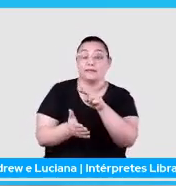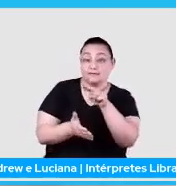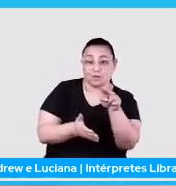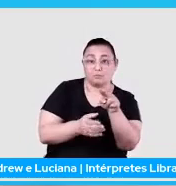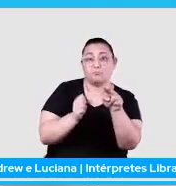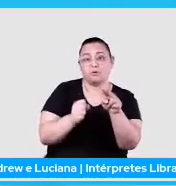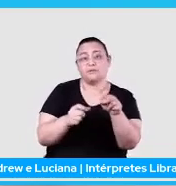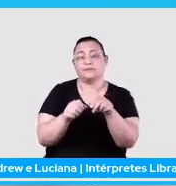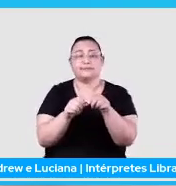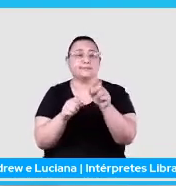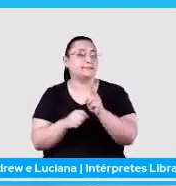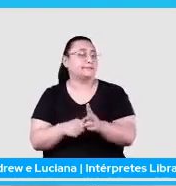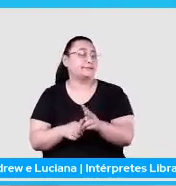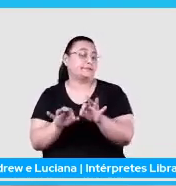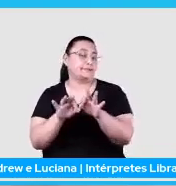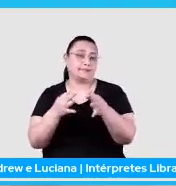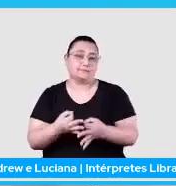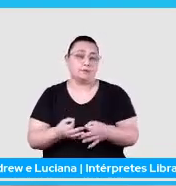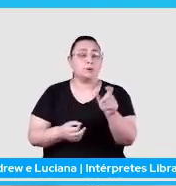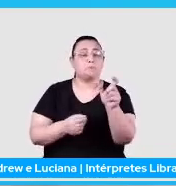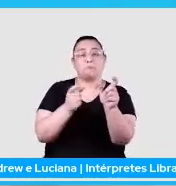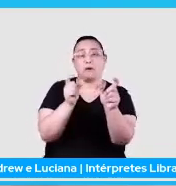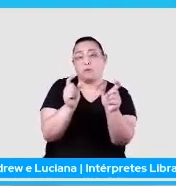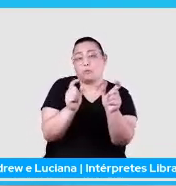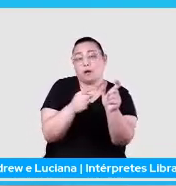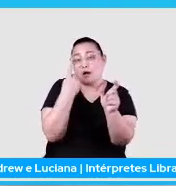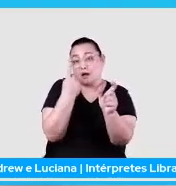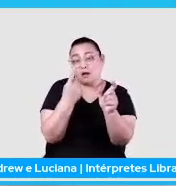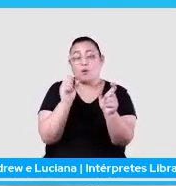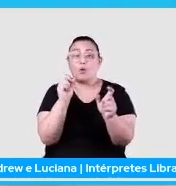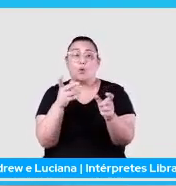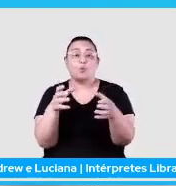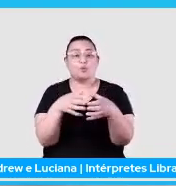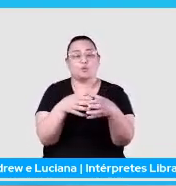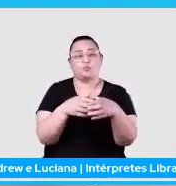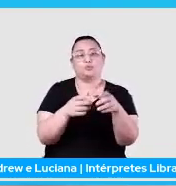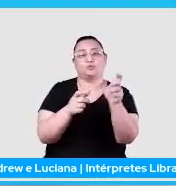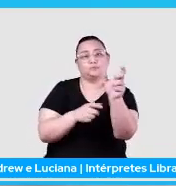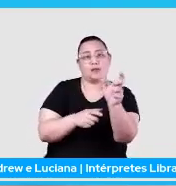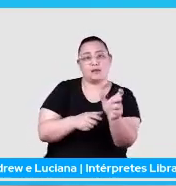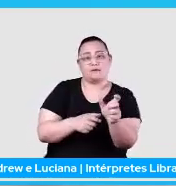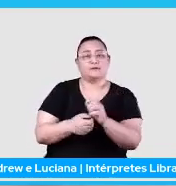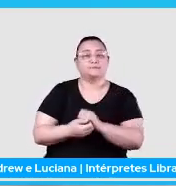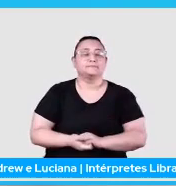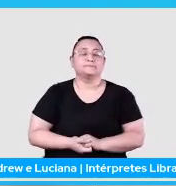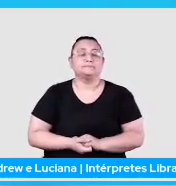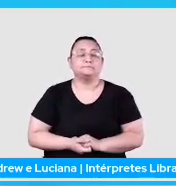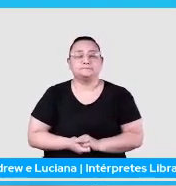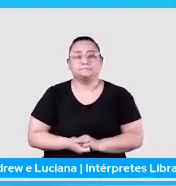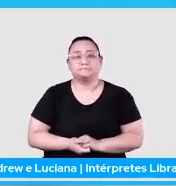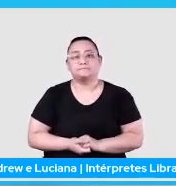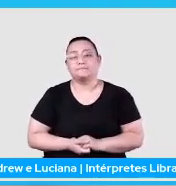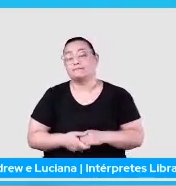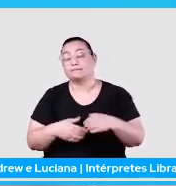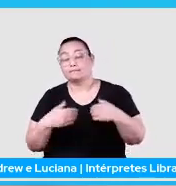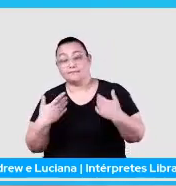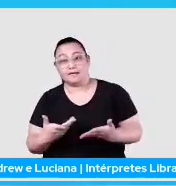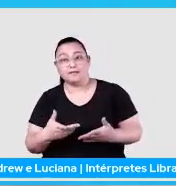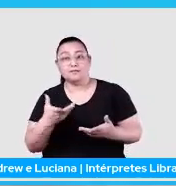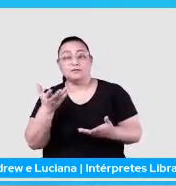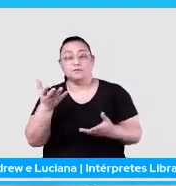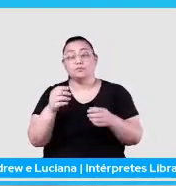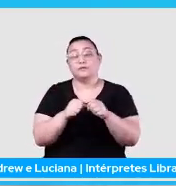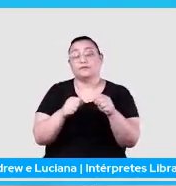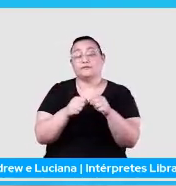simplesmente uma palavra ou um conjunto de palavras, né, uma sentença. E aí o que é que a gente faz?